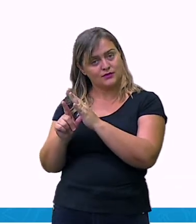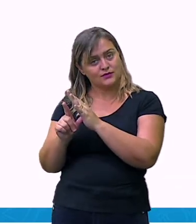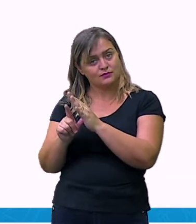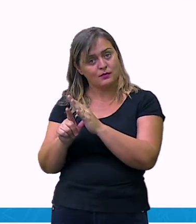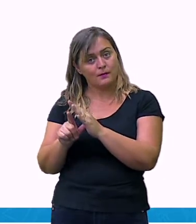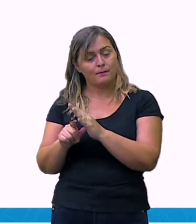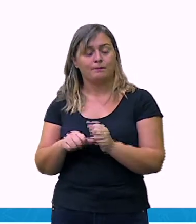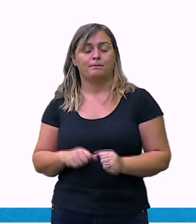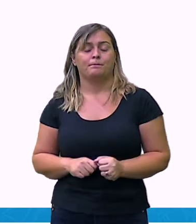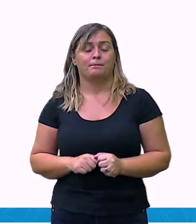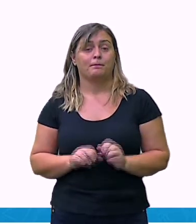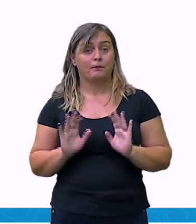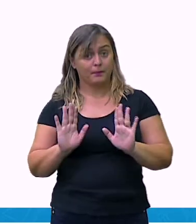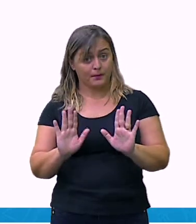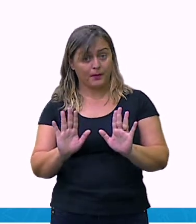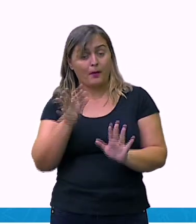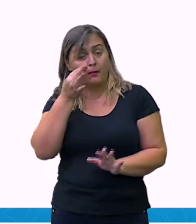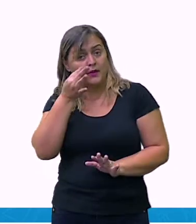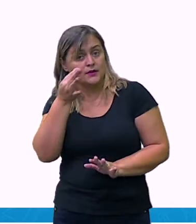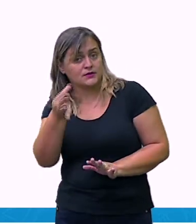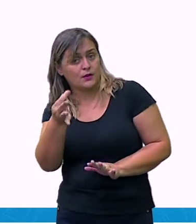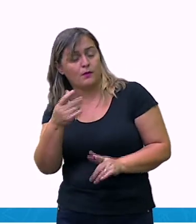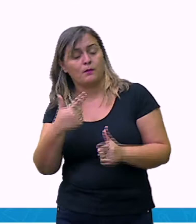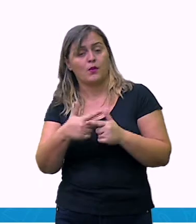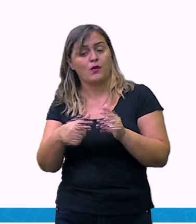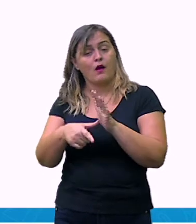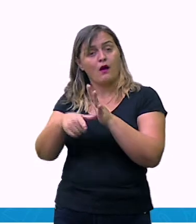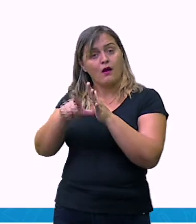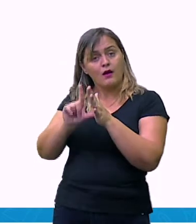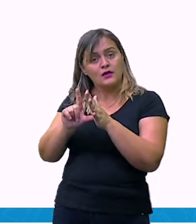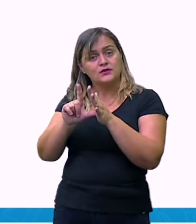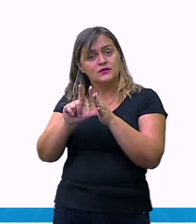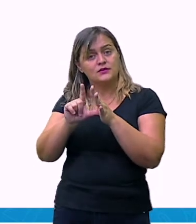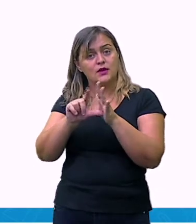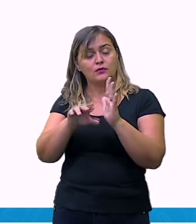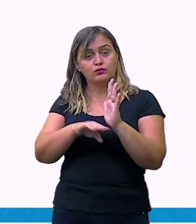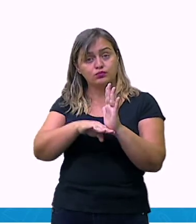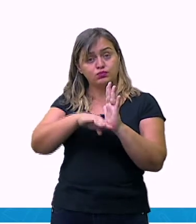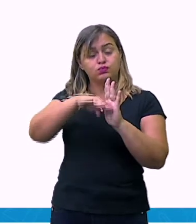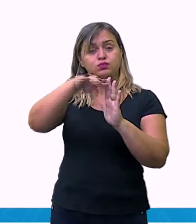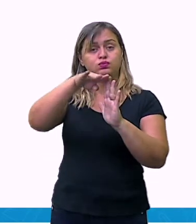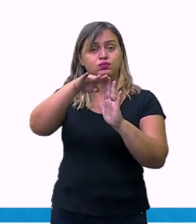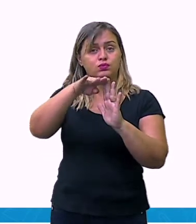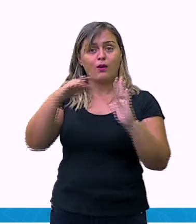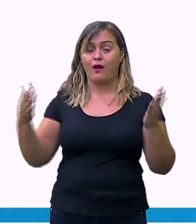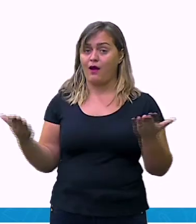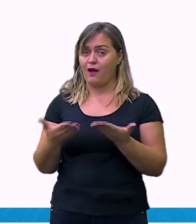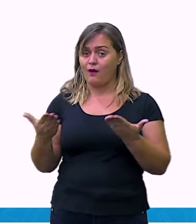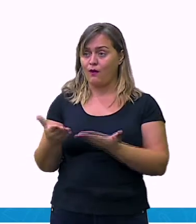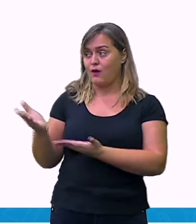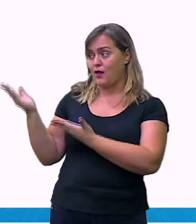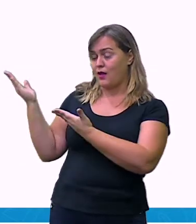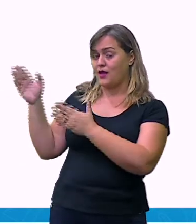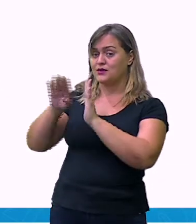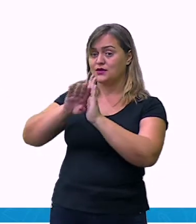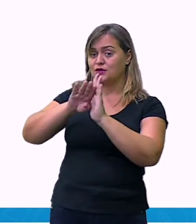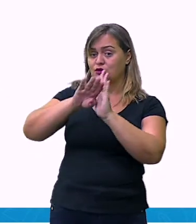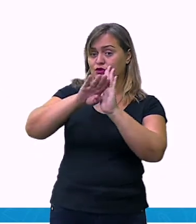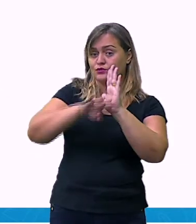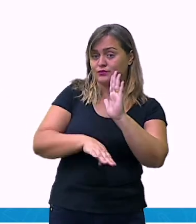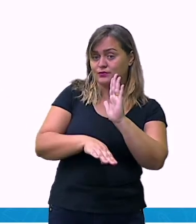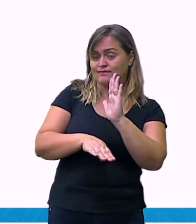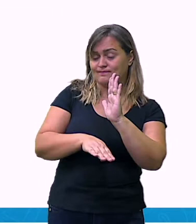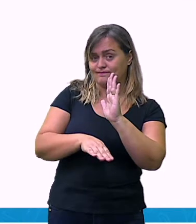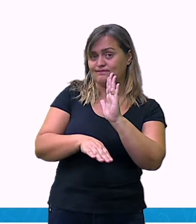desconto, nós estamos subtraindo, nós estamos retirando do valor total. Então, de 300